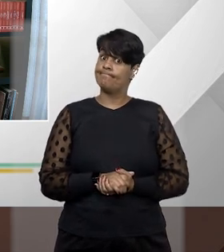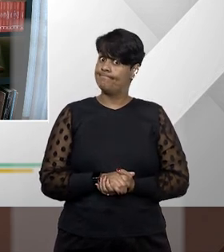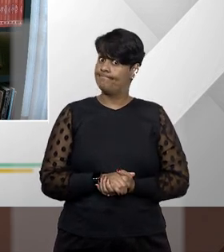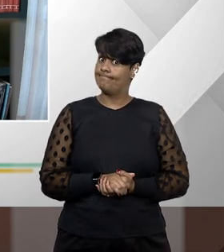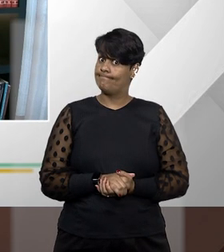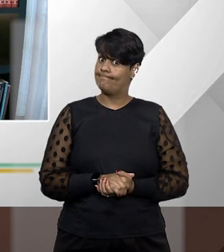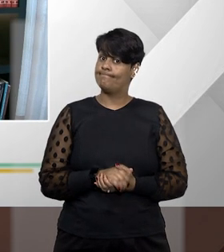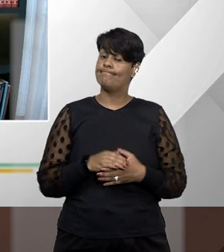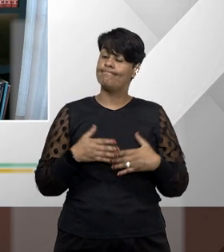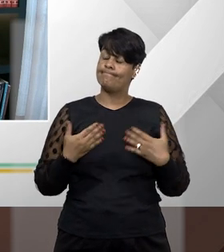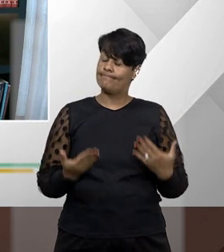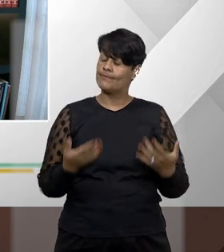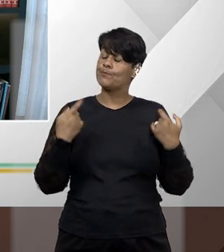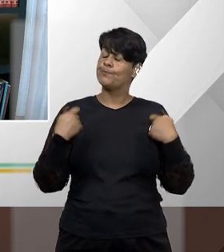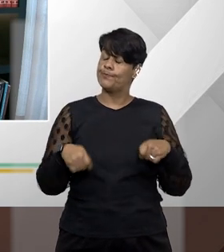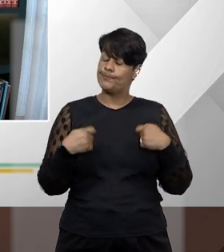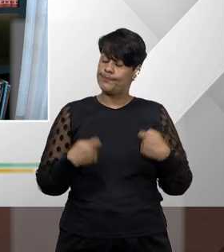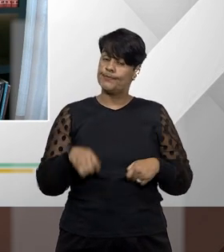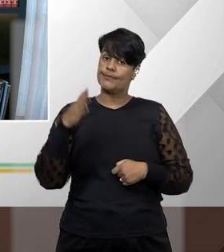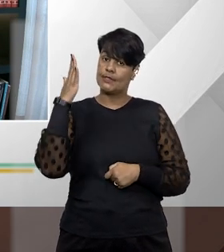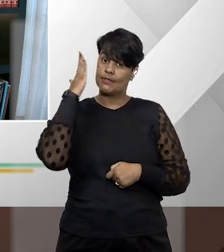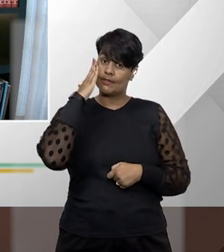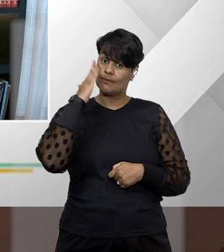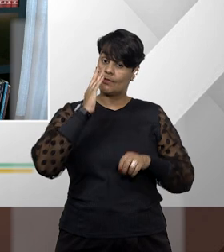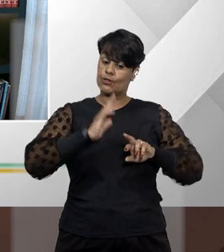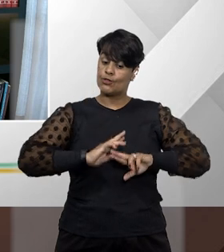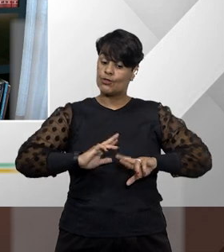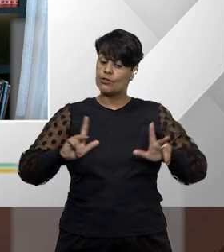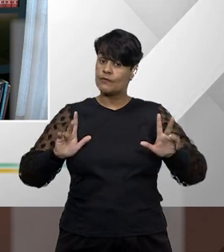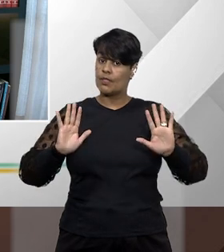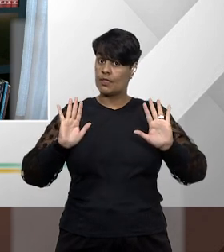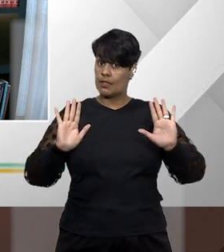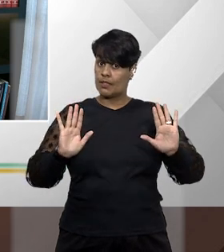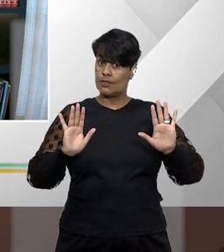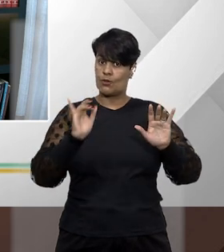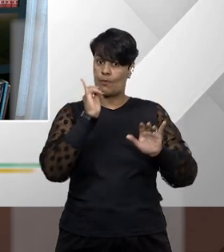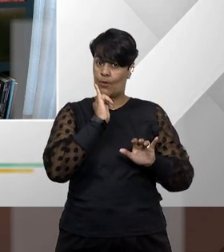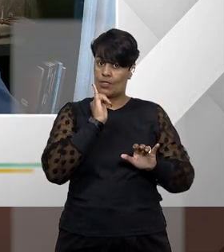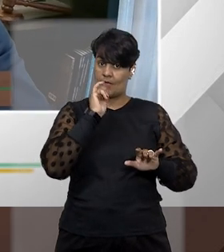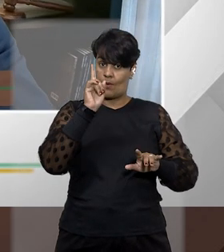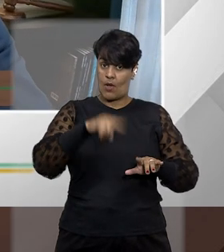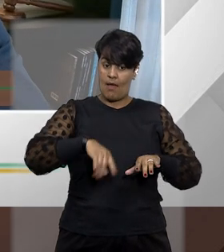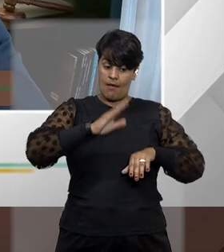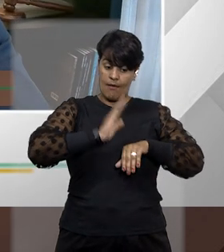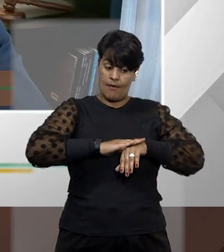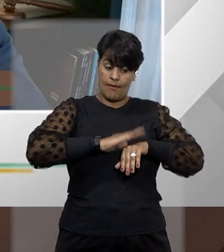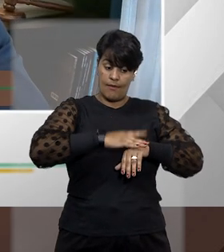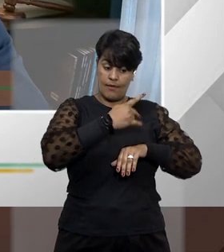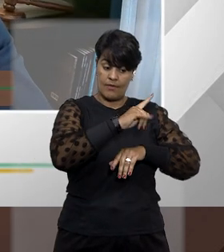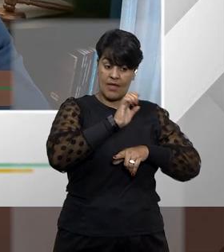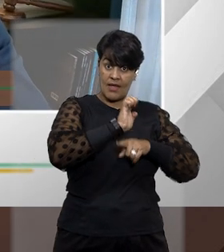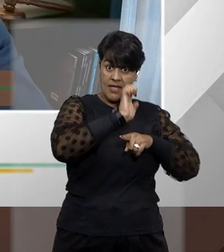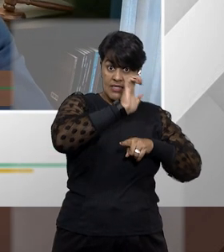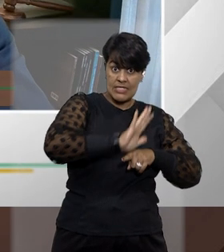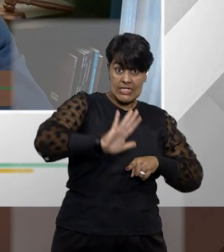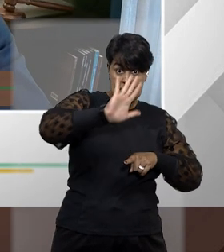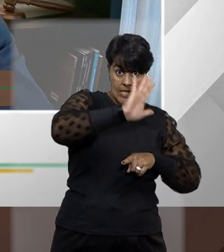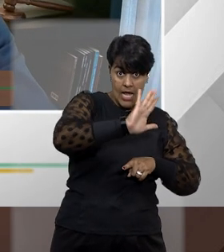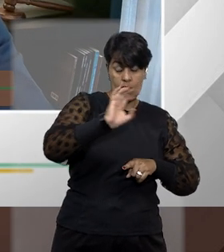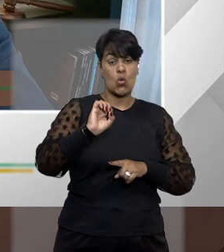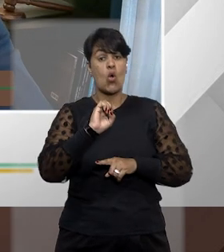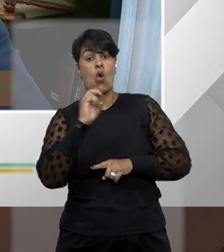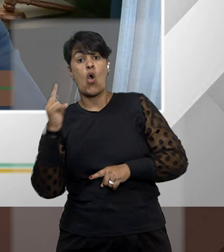Então aí nós temos que diferenciar se a competência da Justiça Estadual ou Justiça Federal